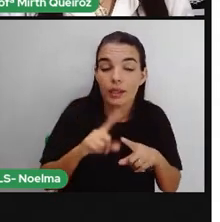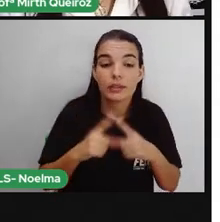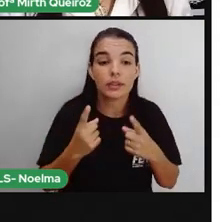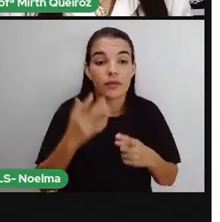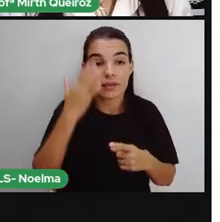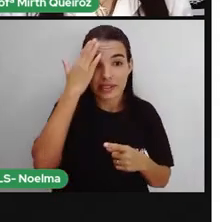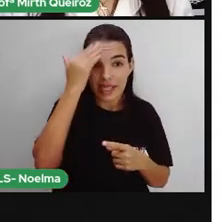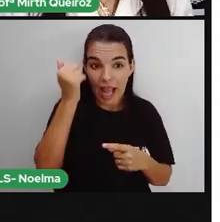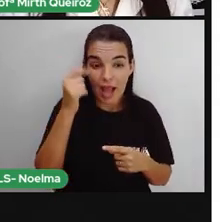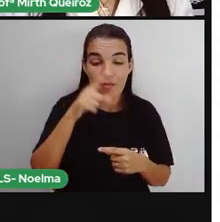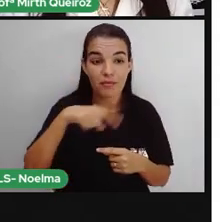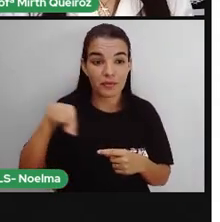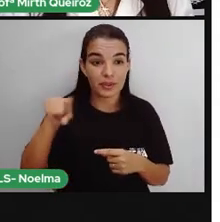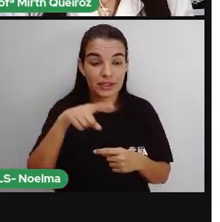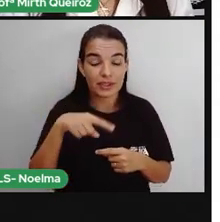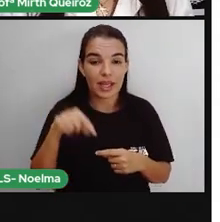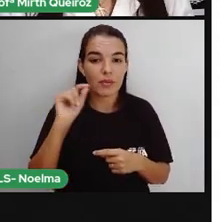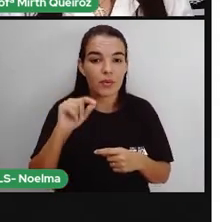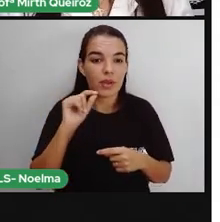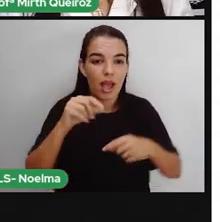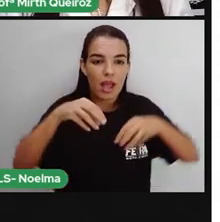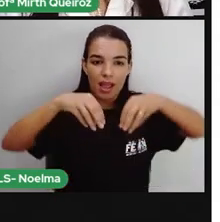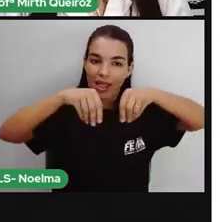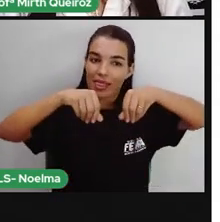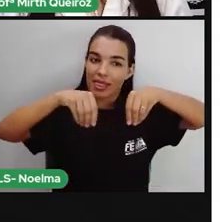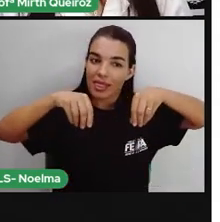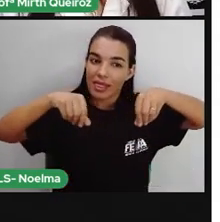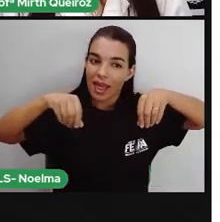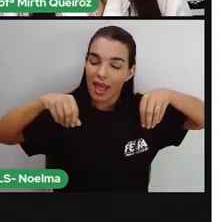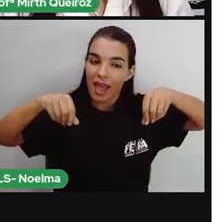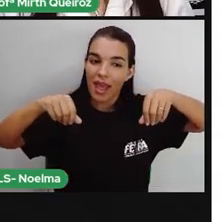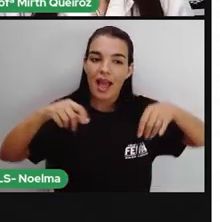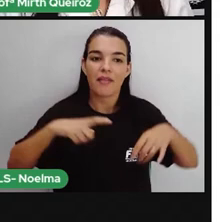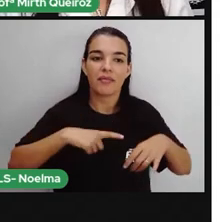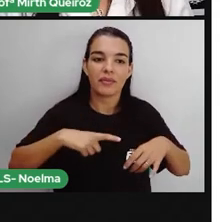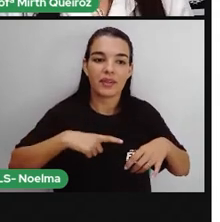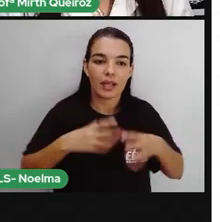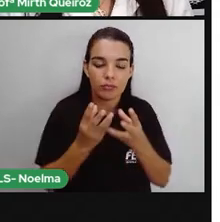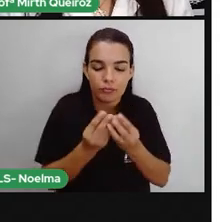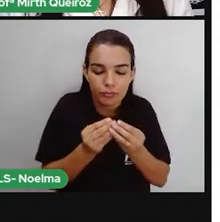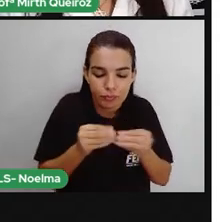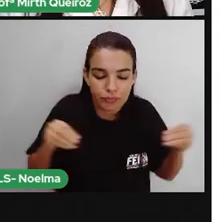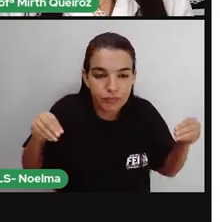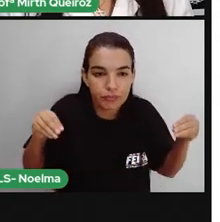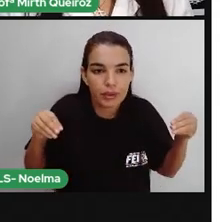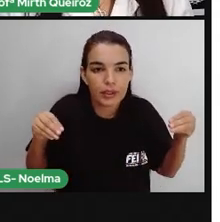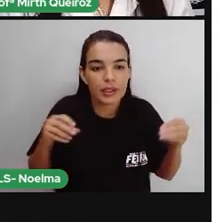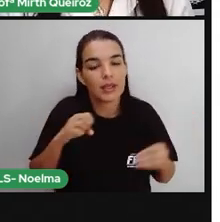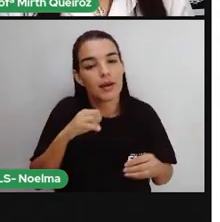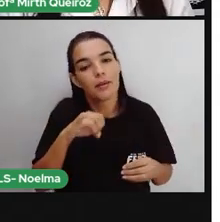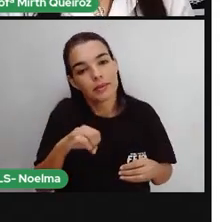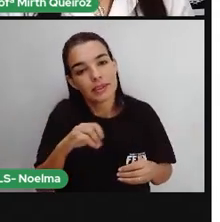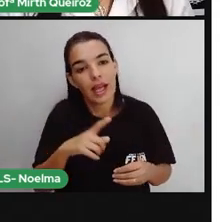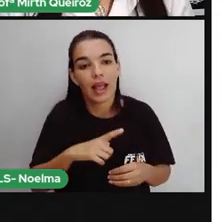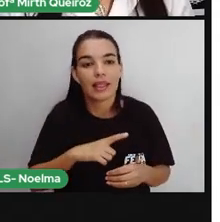orgânica em decomposição se transforma em adubo. Mas, na presença de água,